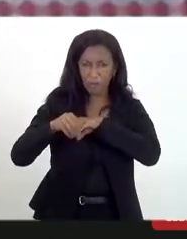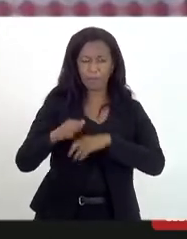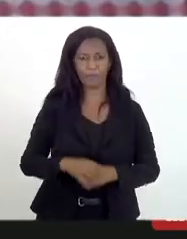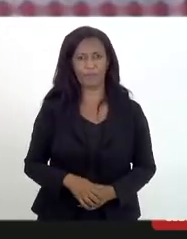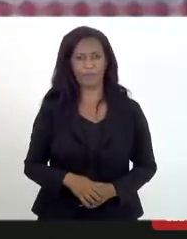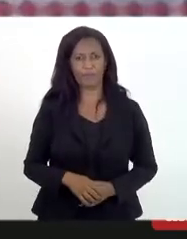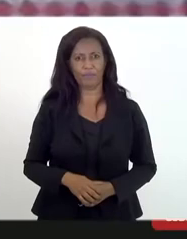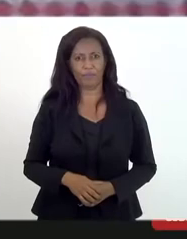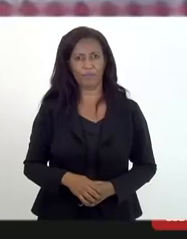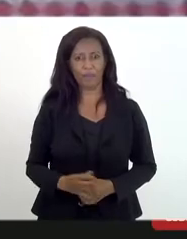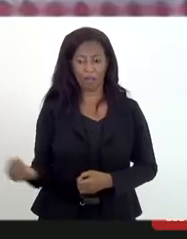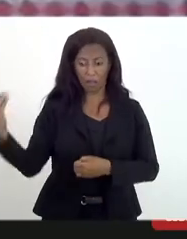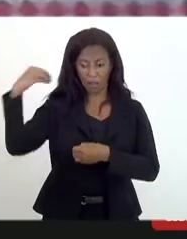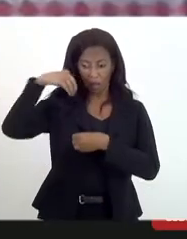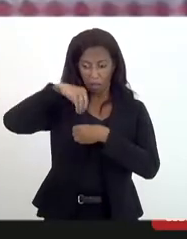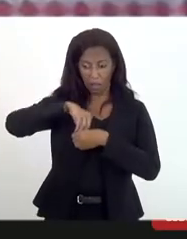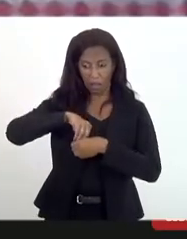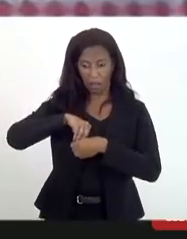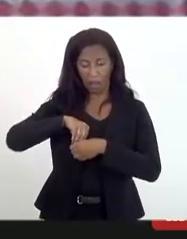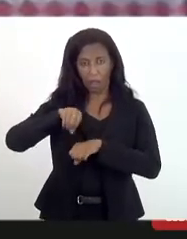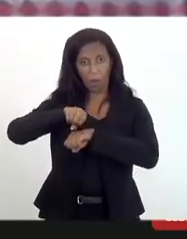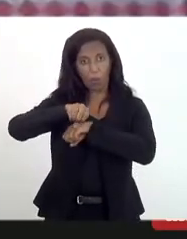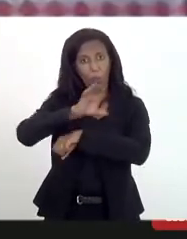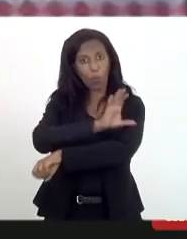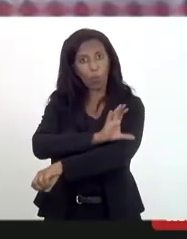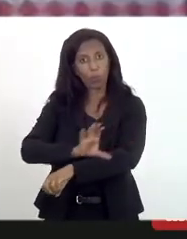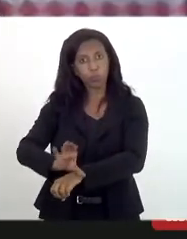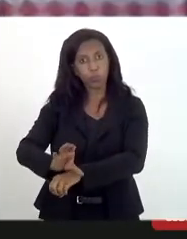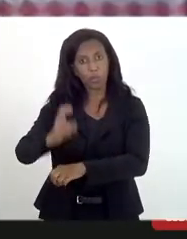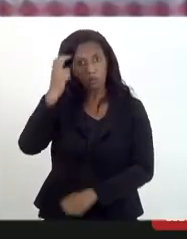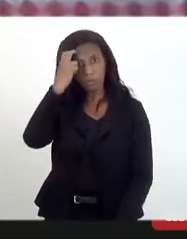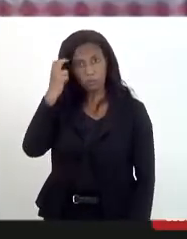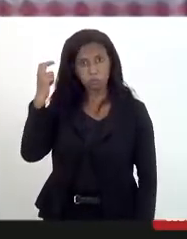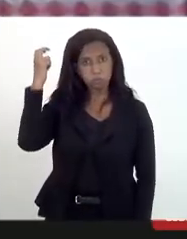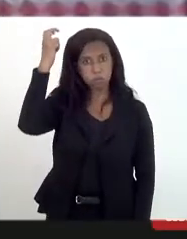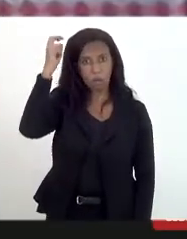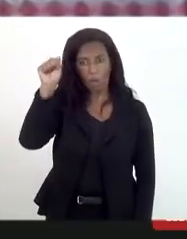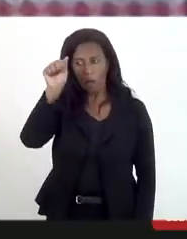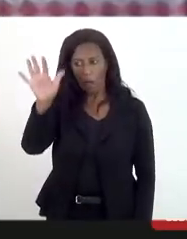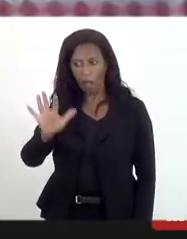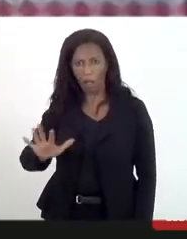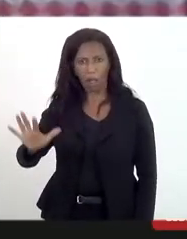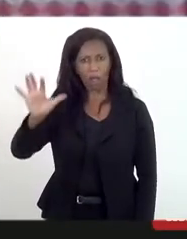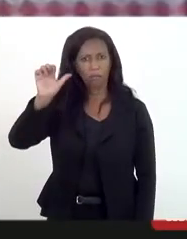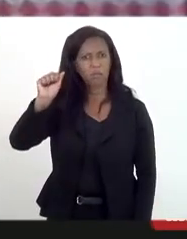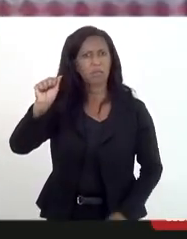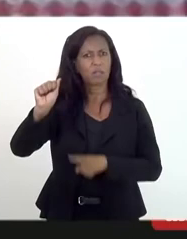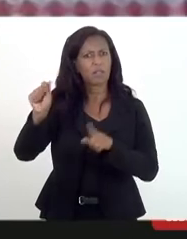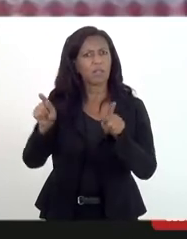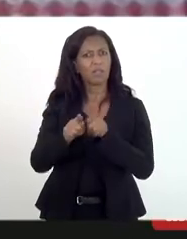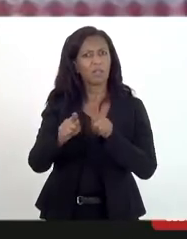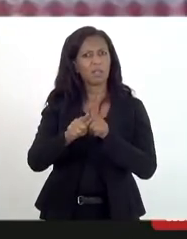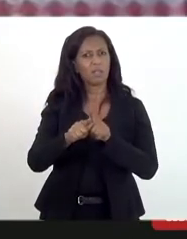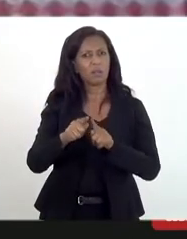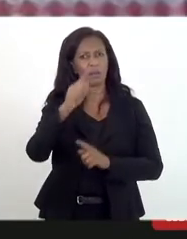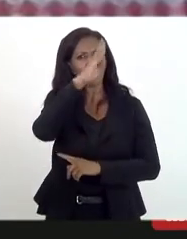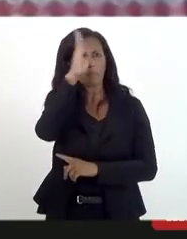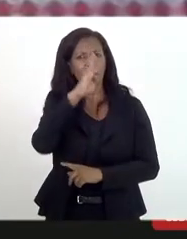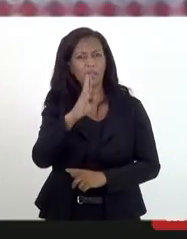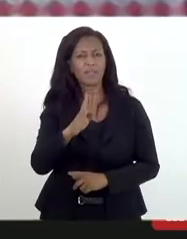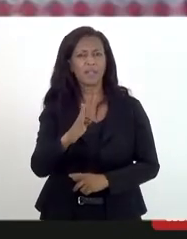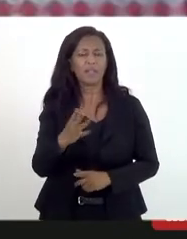disseminação da cultura africana e afro-brasileira e indígena e afro-indígena por exemplo mas ela não se